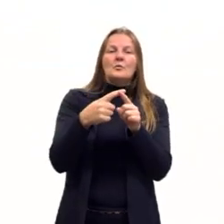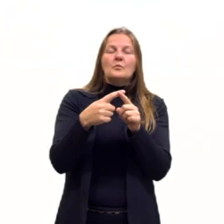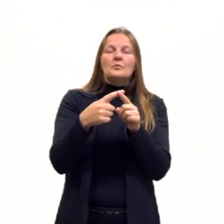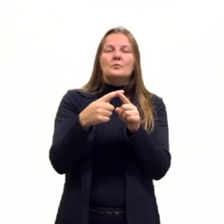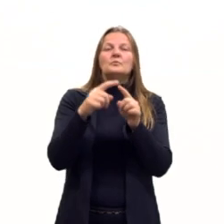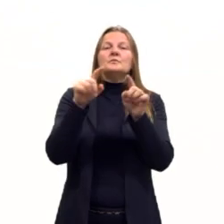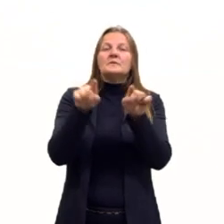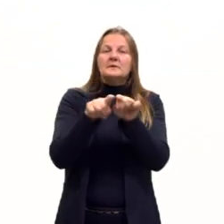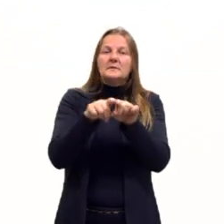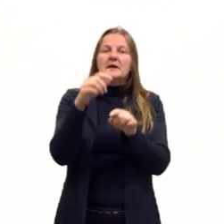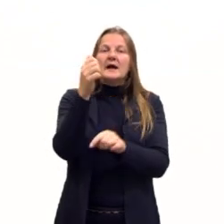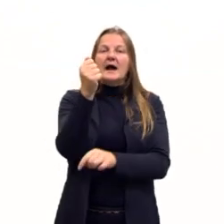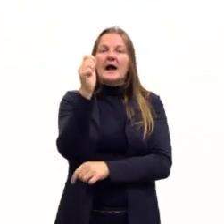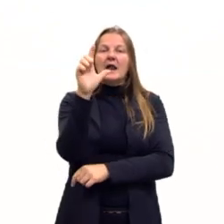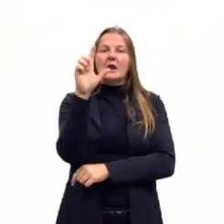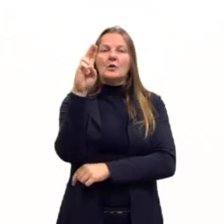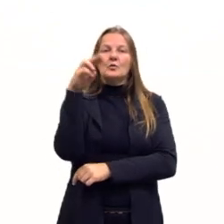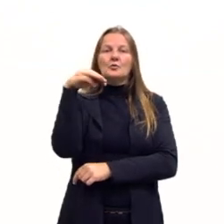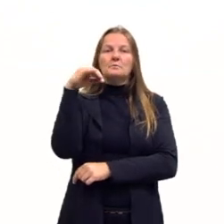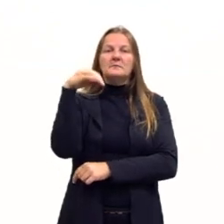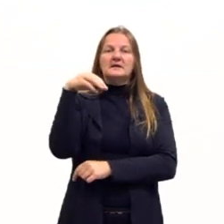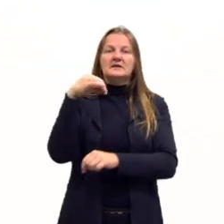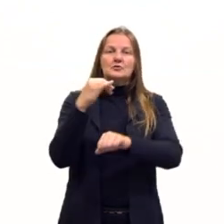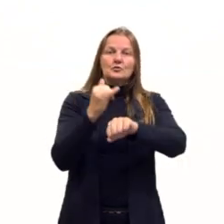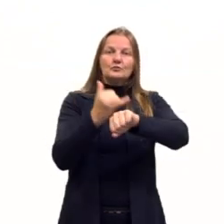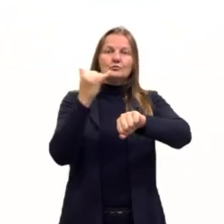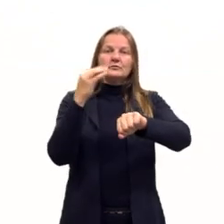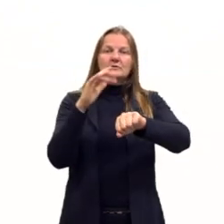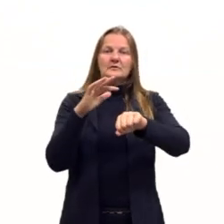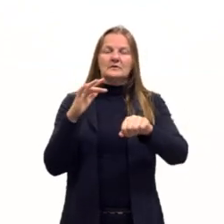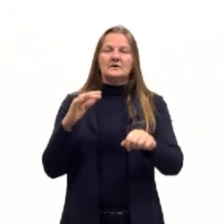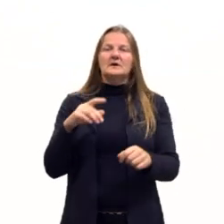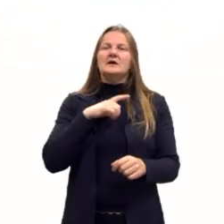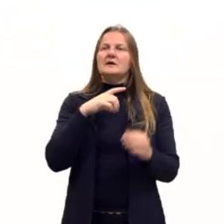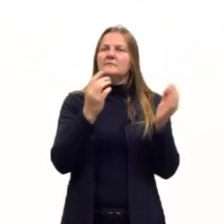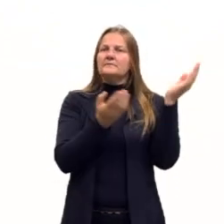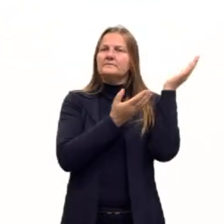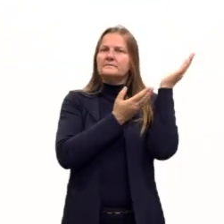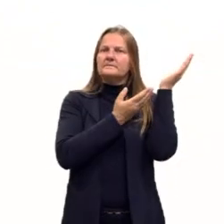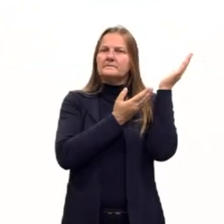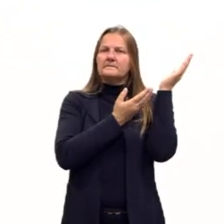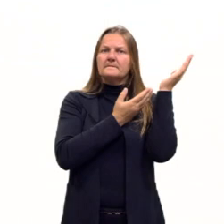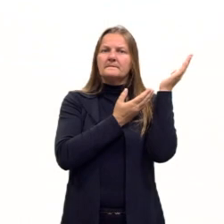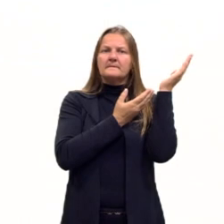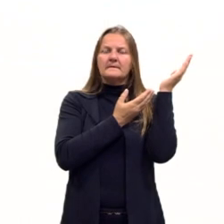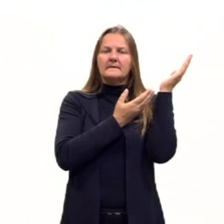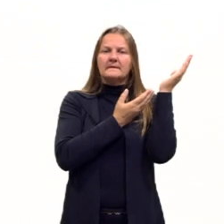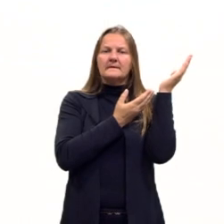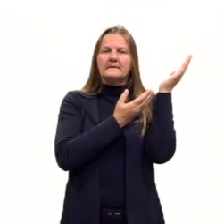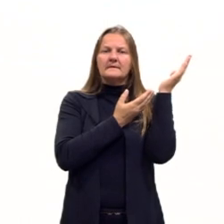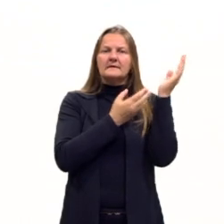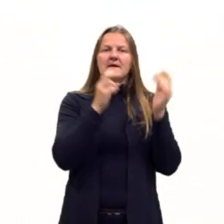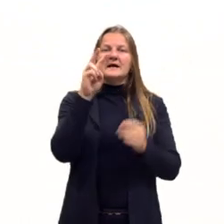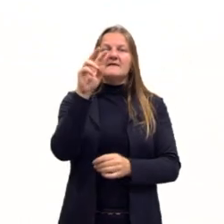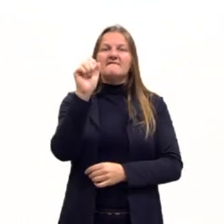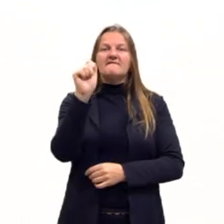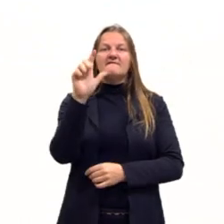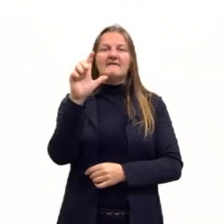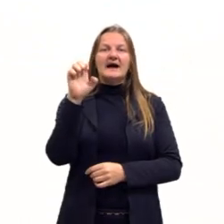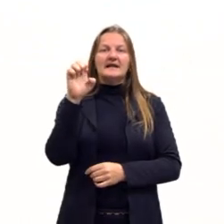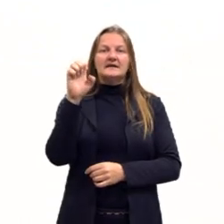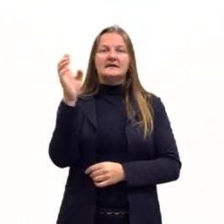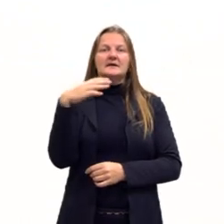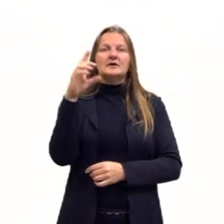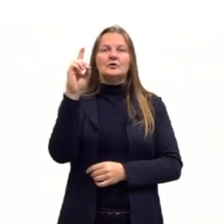ele vai formar, ele vai fazer, aqui, primeiro, a Companhia Vale do Rio Doce, por exemplo, que é a mineradora, depois ele vai fazer outras grandes,